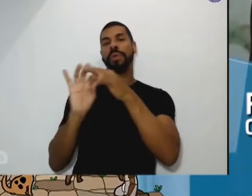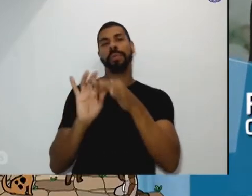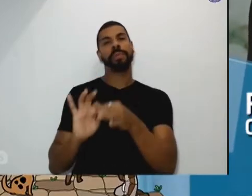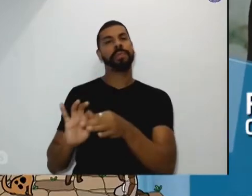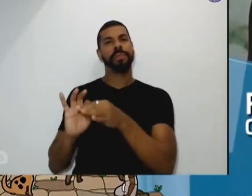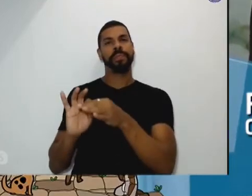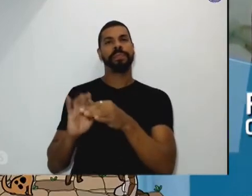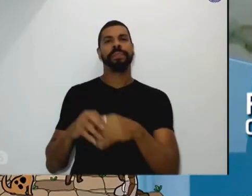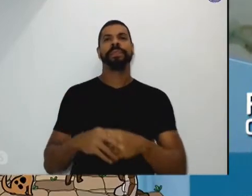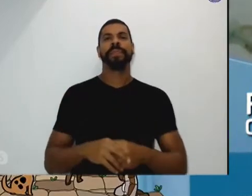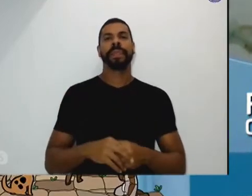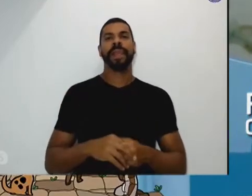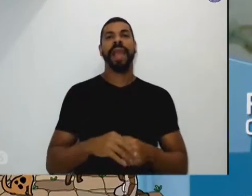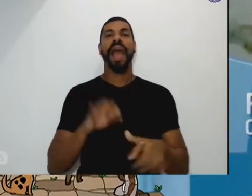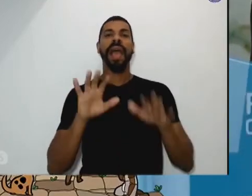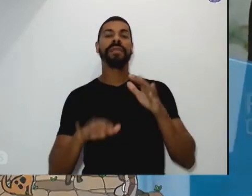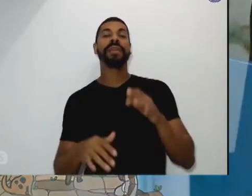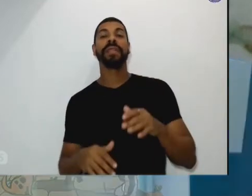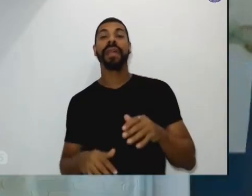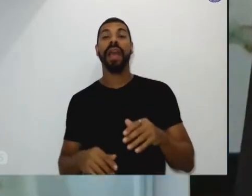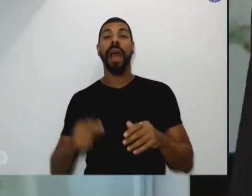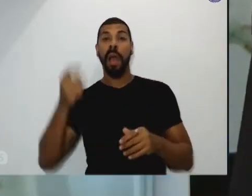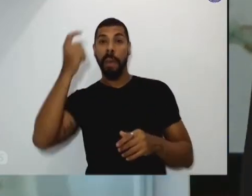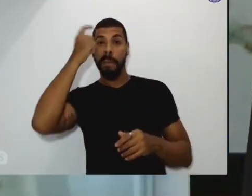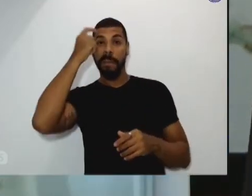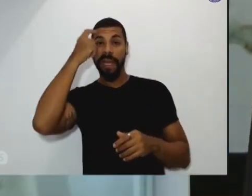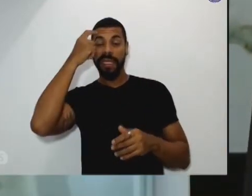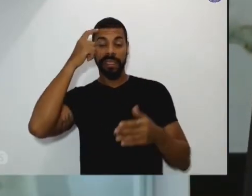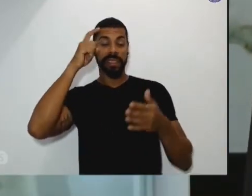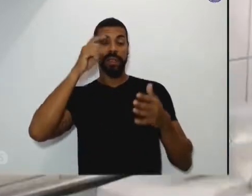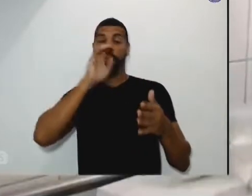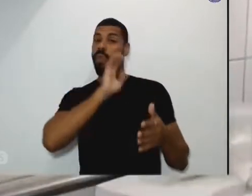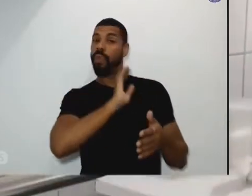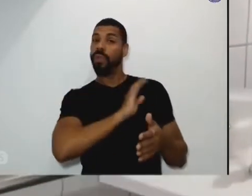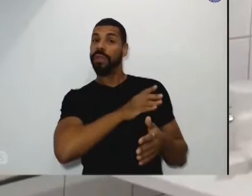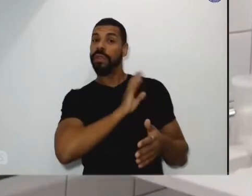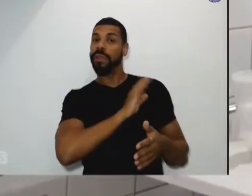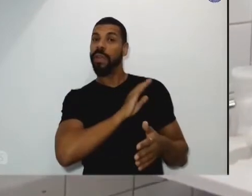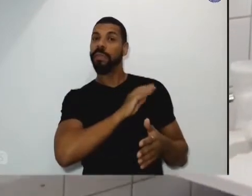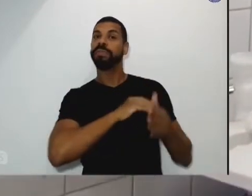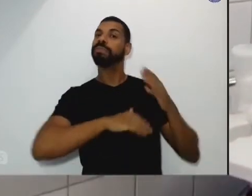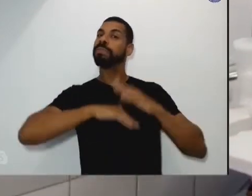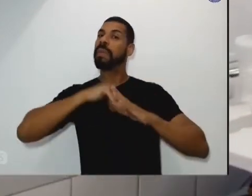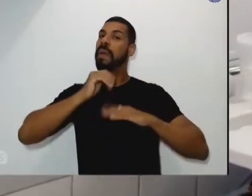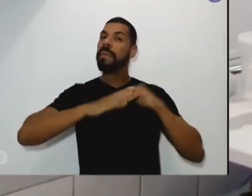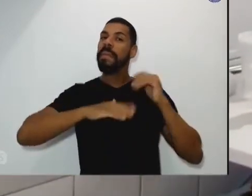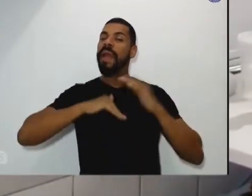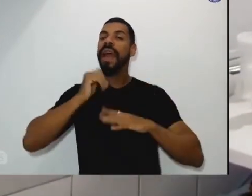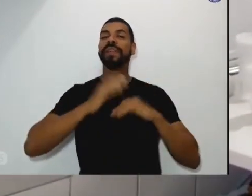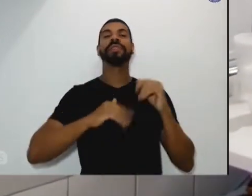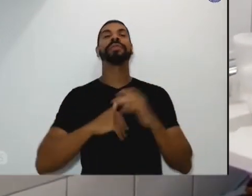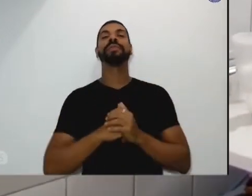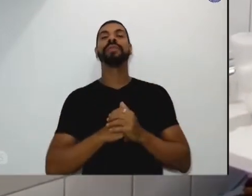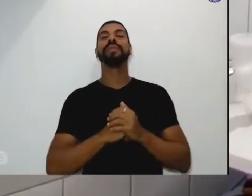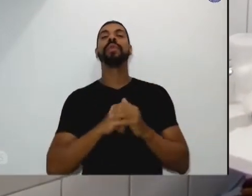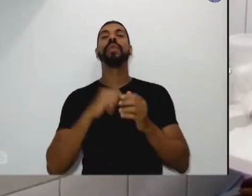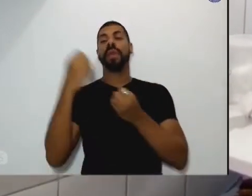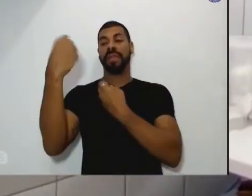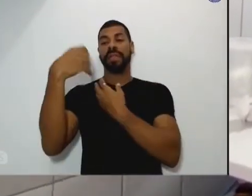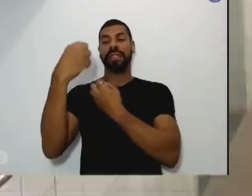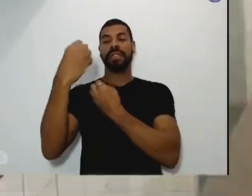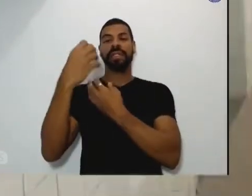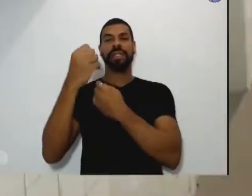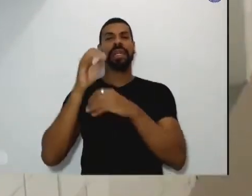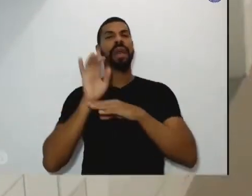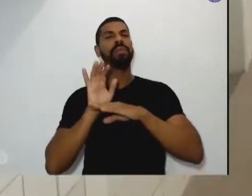É mente, coração e mãos. Então, ela é referência para nós. Ela nos ensina aqui, tocar no pobre, cuidar